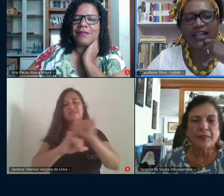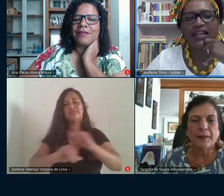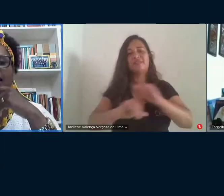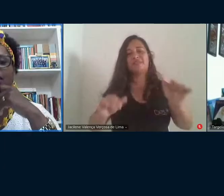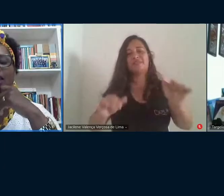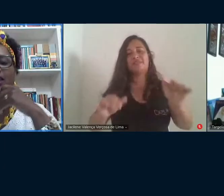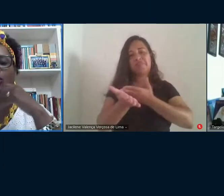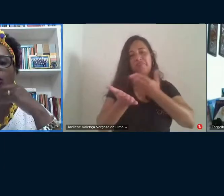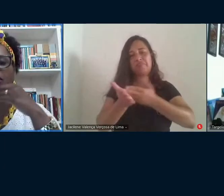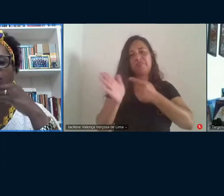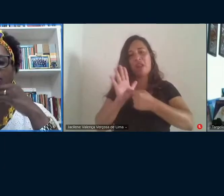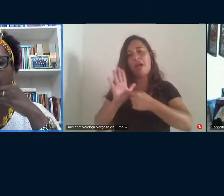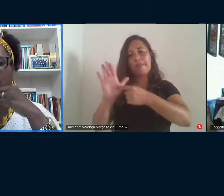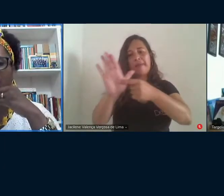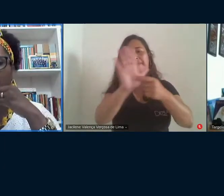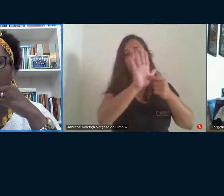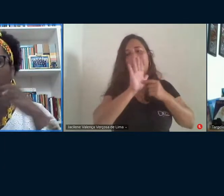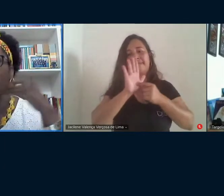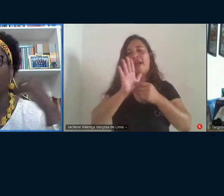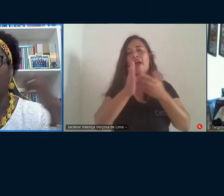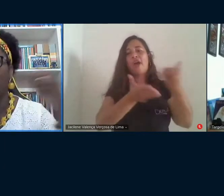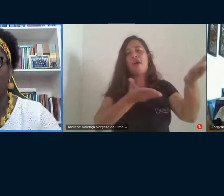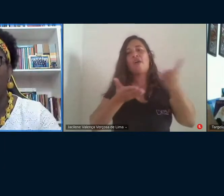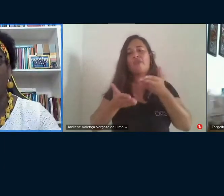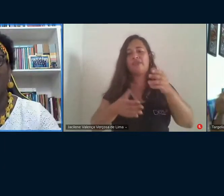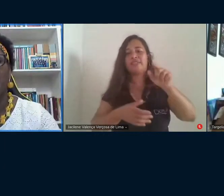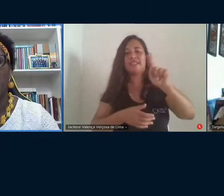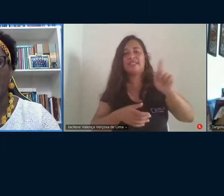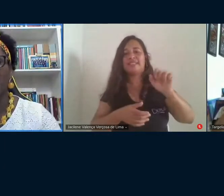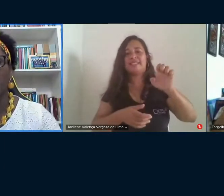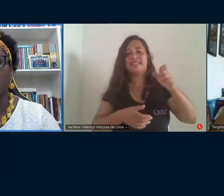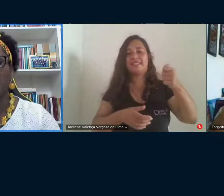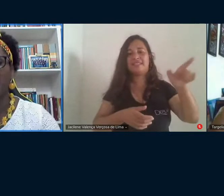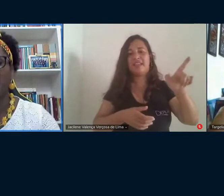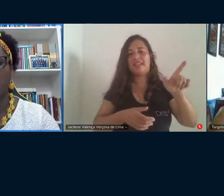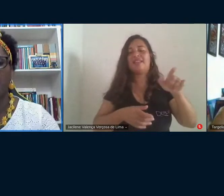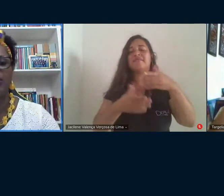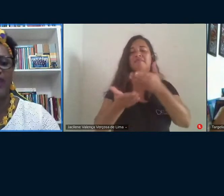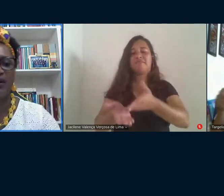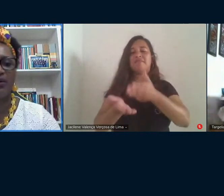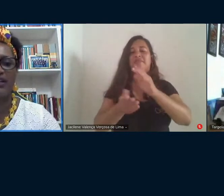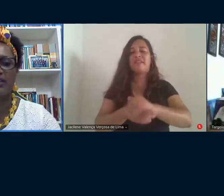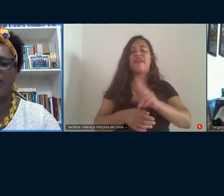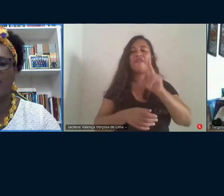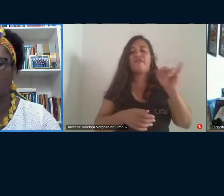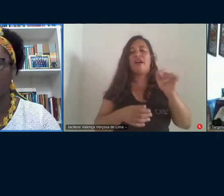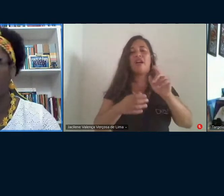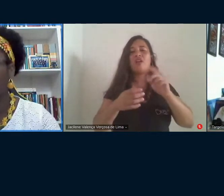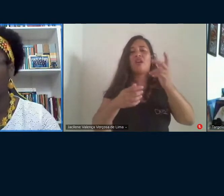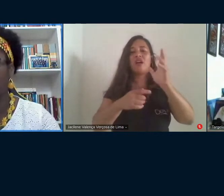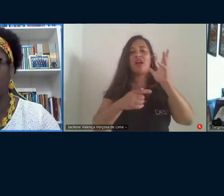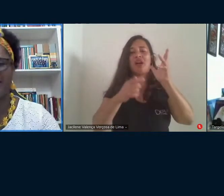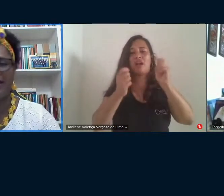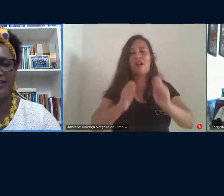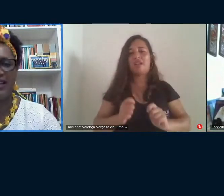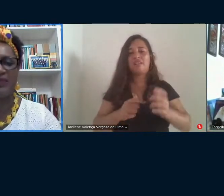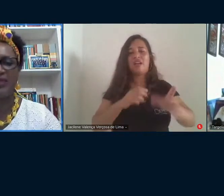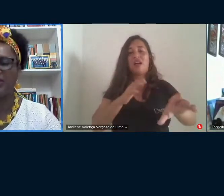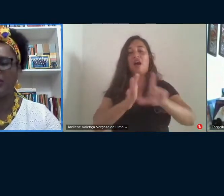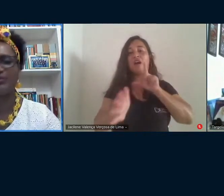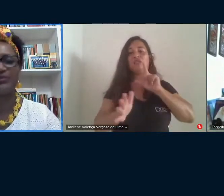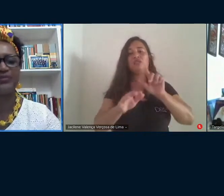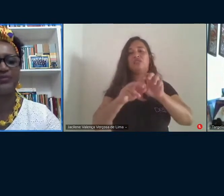apresentadas, eu convido o Zé Pinto para nos agraciar com mais uma intervenção cultural antes da nossa mesa de